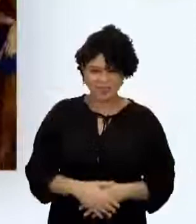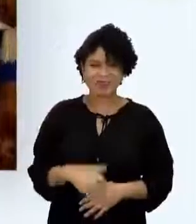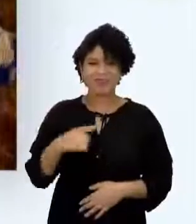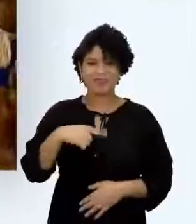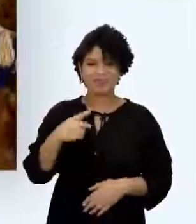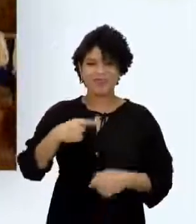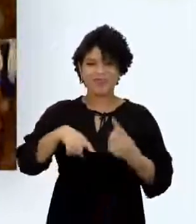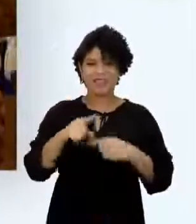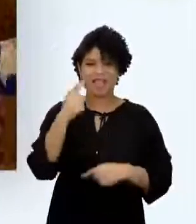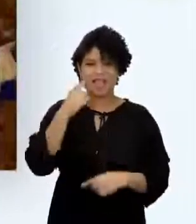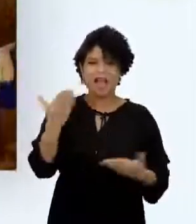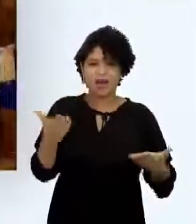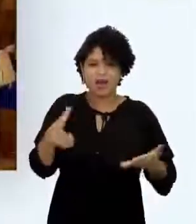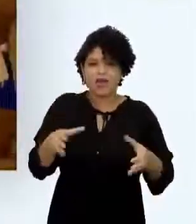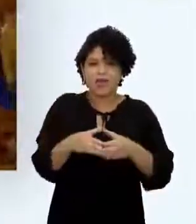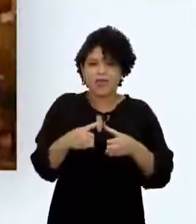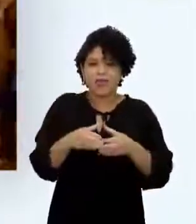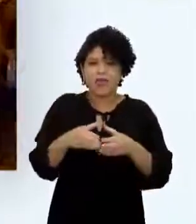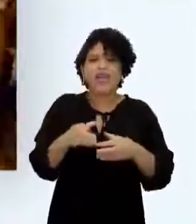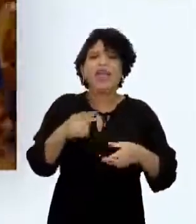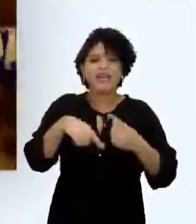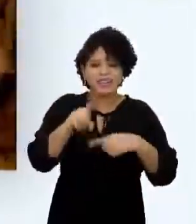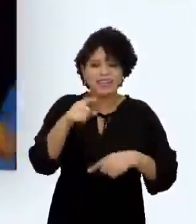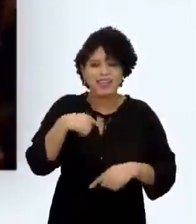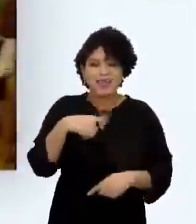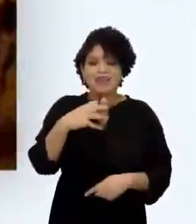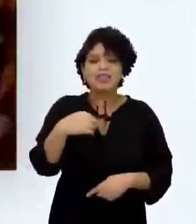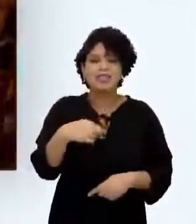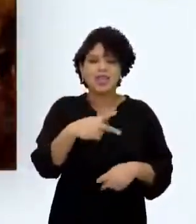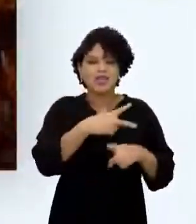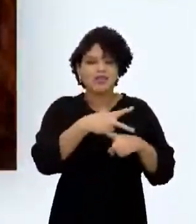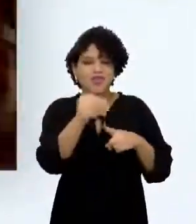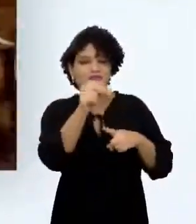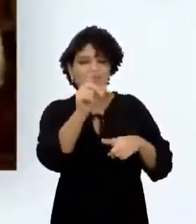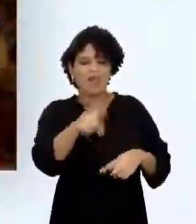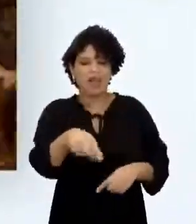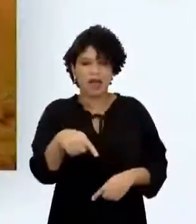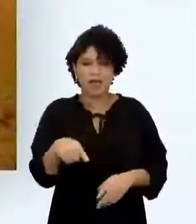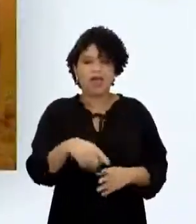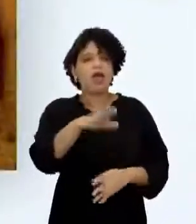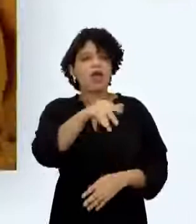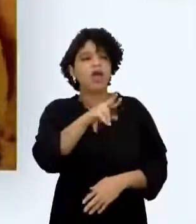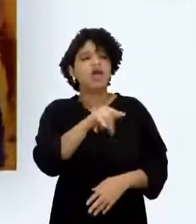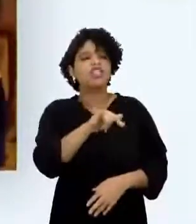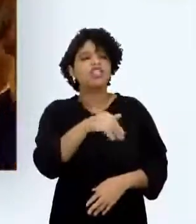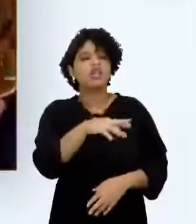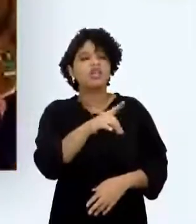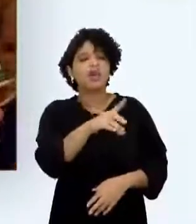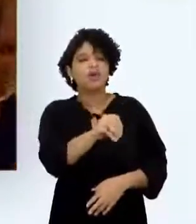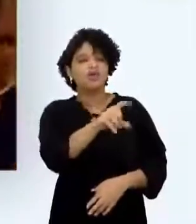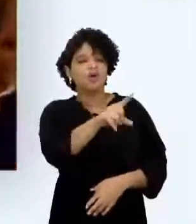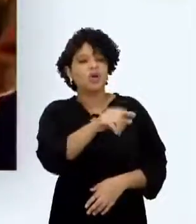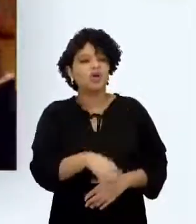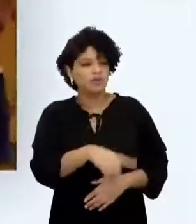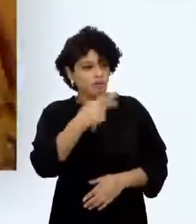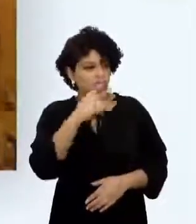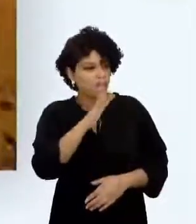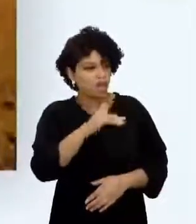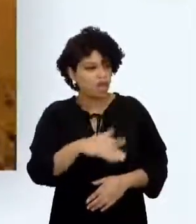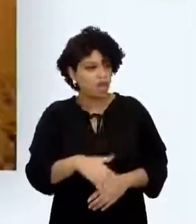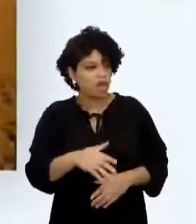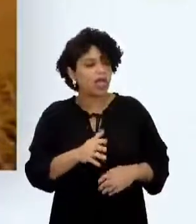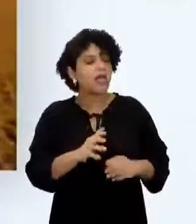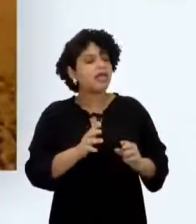E eu estou aqui com a etnia que ganhou essa partida Vou falar com o Reginaldo, que representante aqui do povo Você falou que puxou o caminhão também,